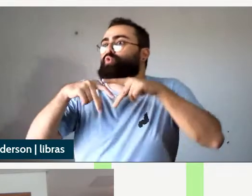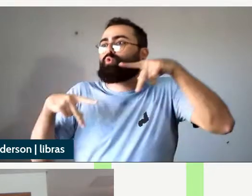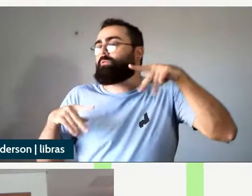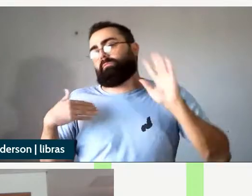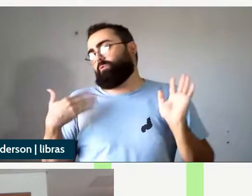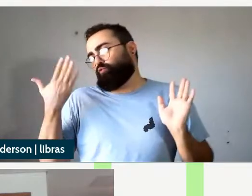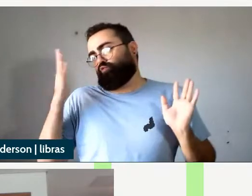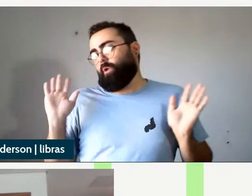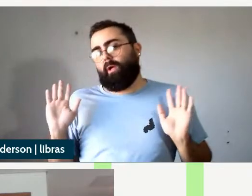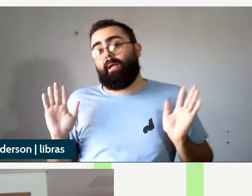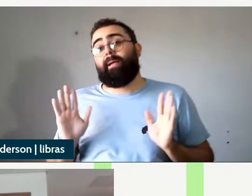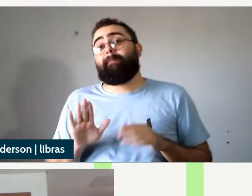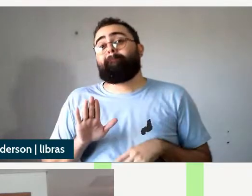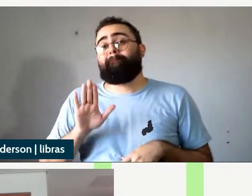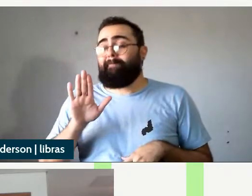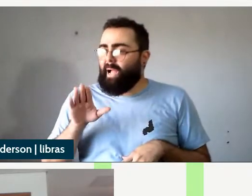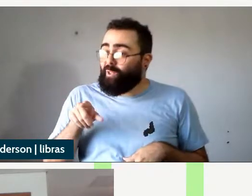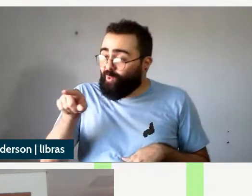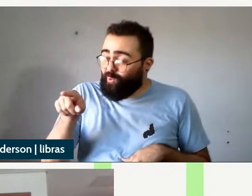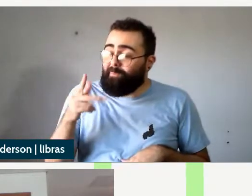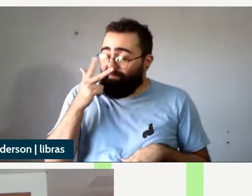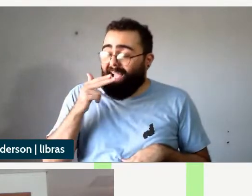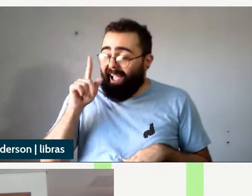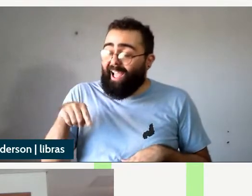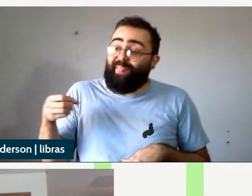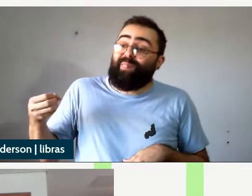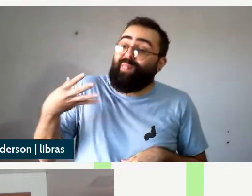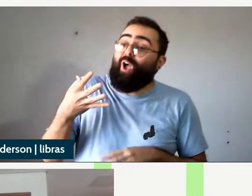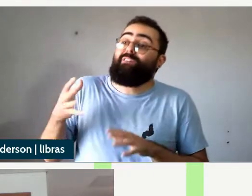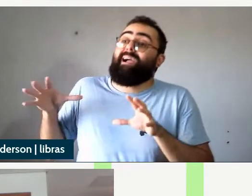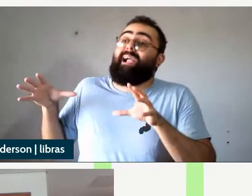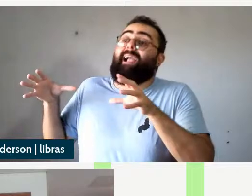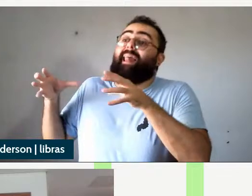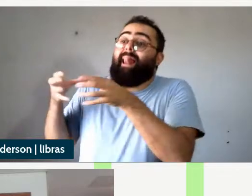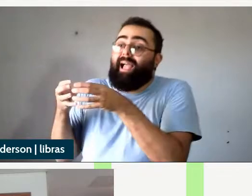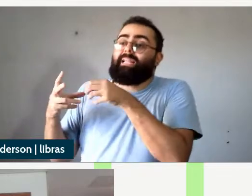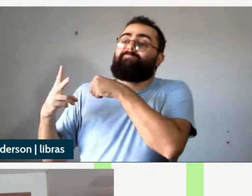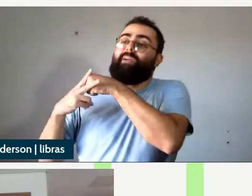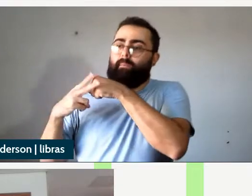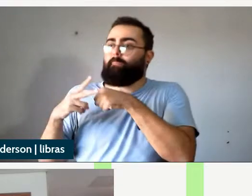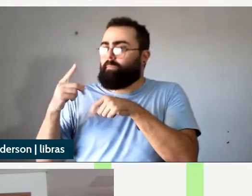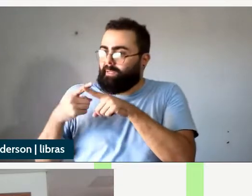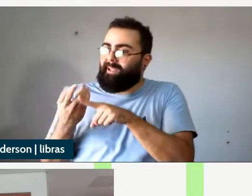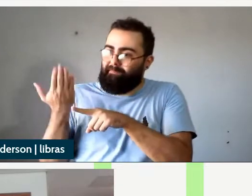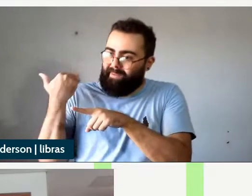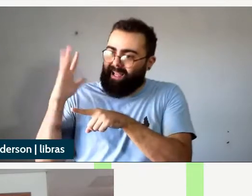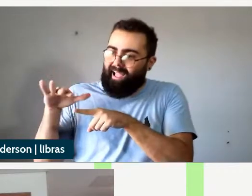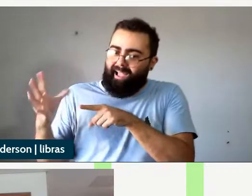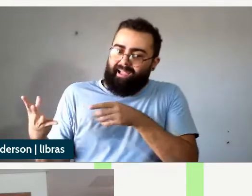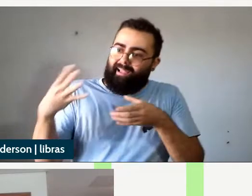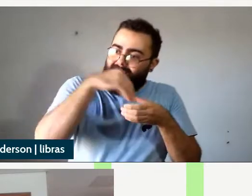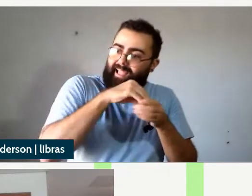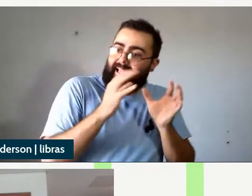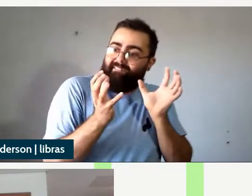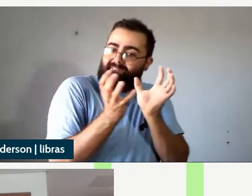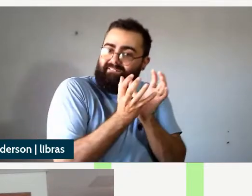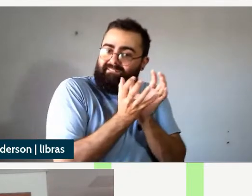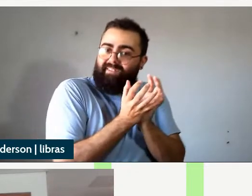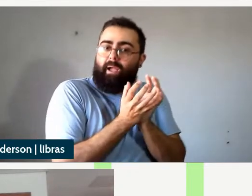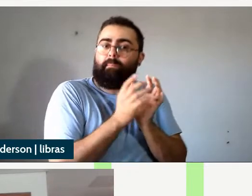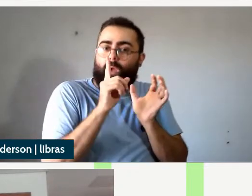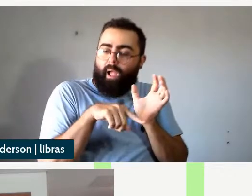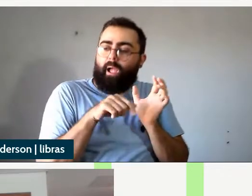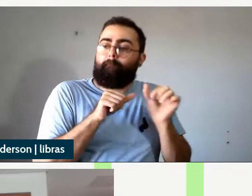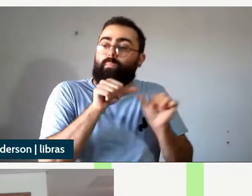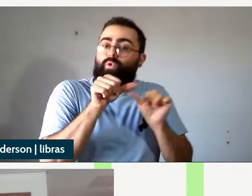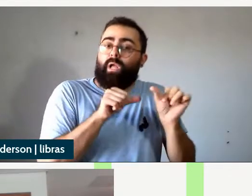considerando uma nova classe verbal esses verbos são considerados como da classe dos verbos de mudança de